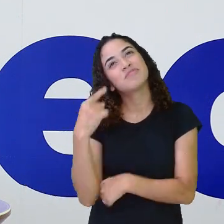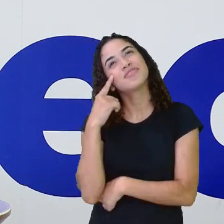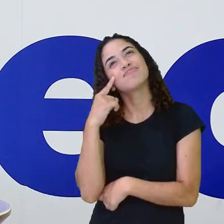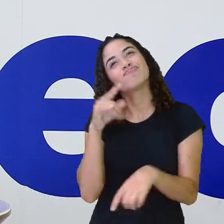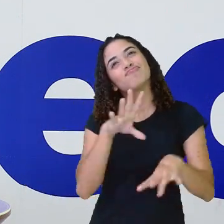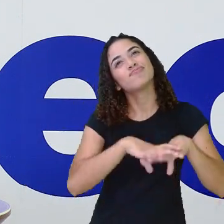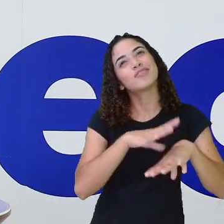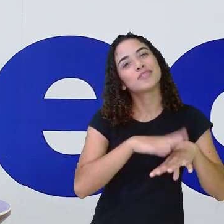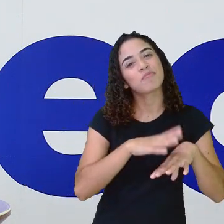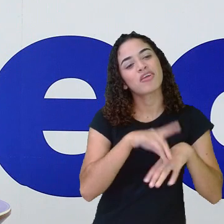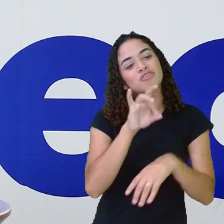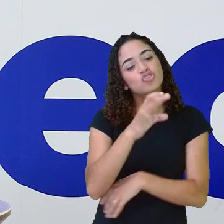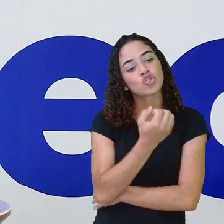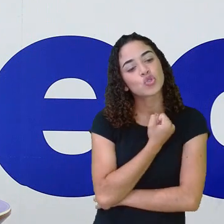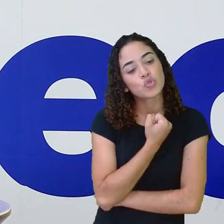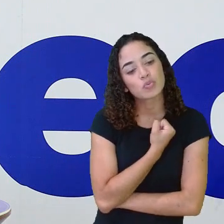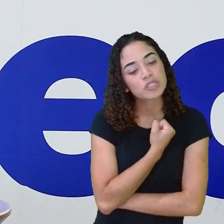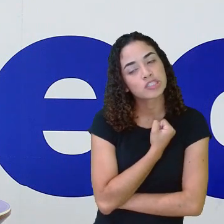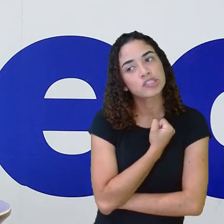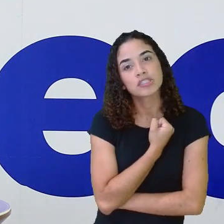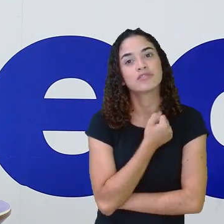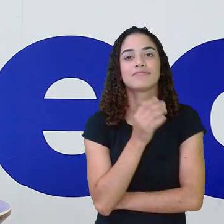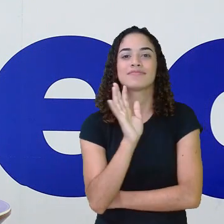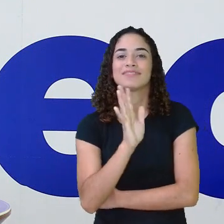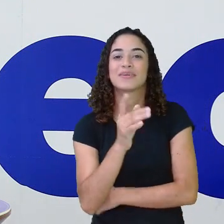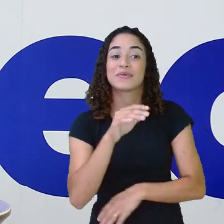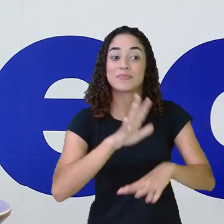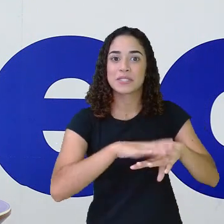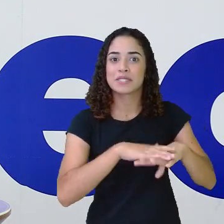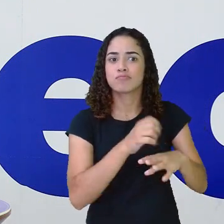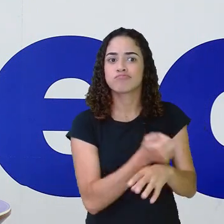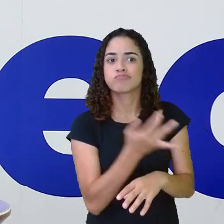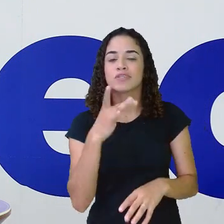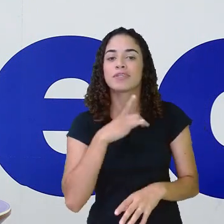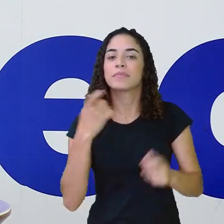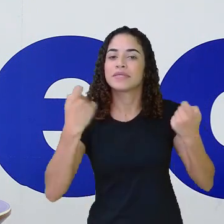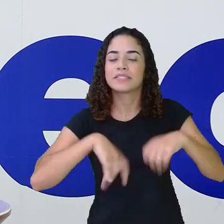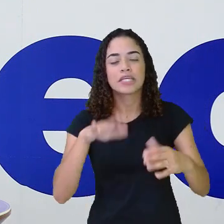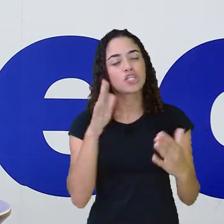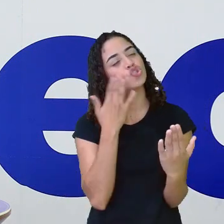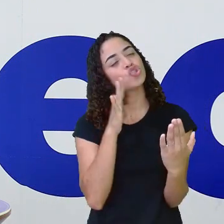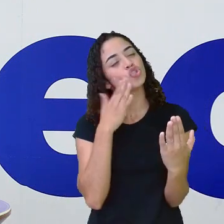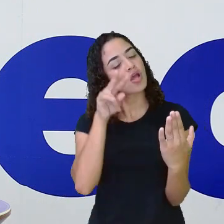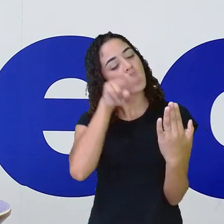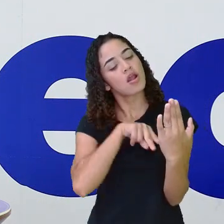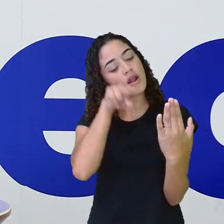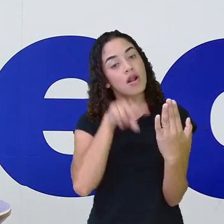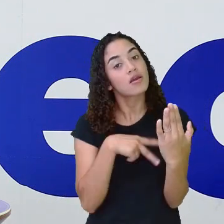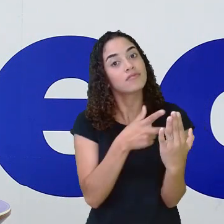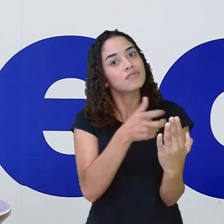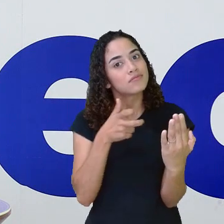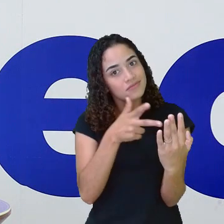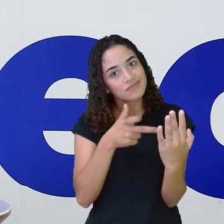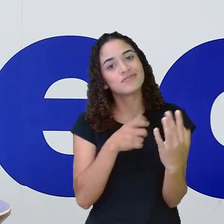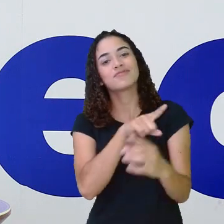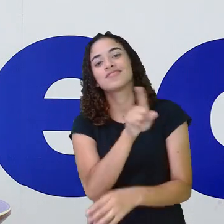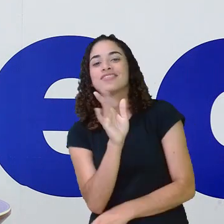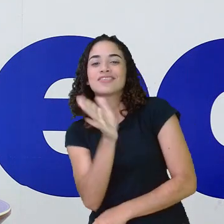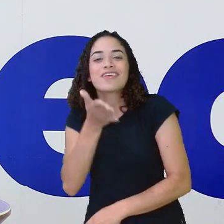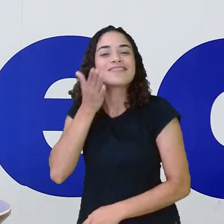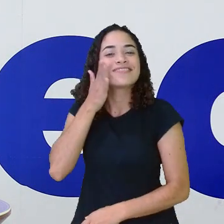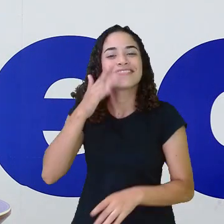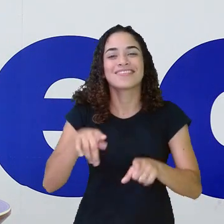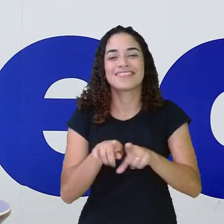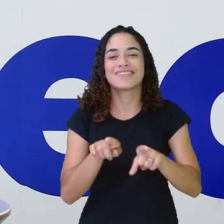matemática são só números, tá? Muito de matemática precisa de uma boa interpretação que vocês, claro, sabem e